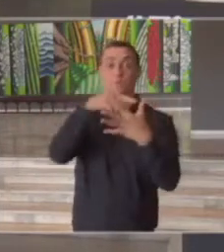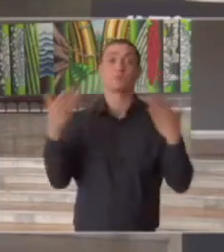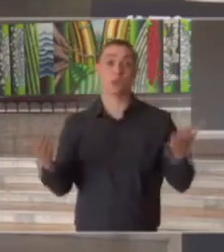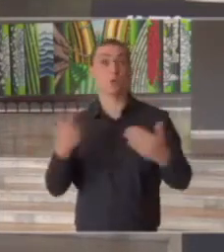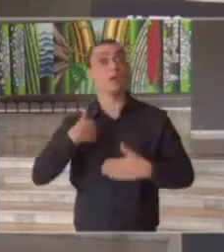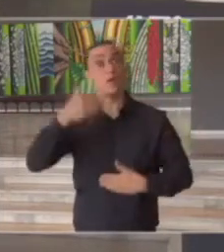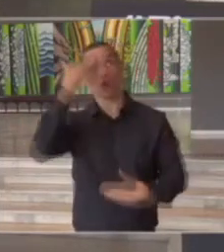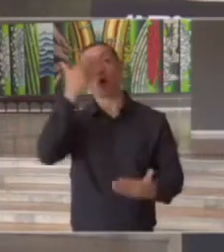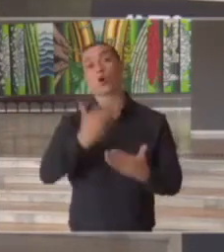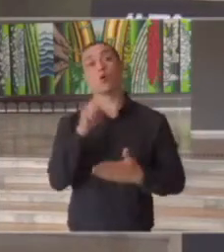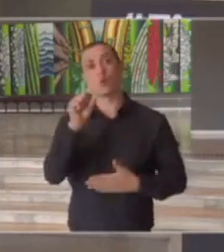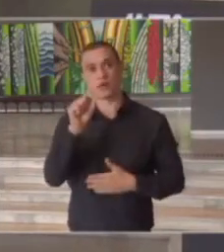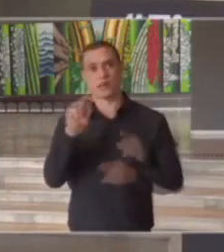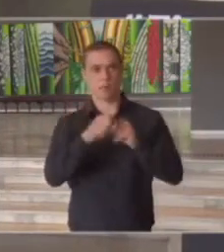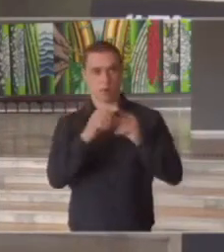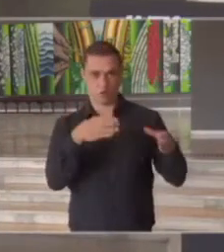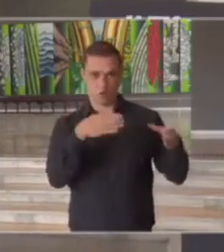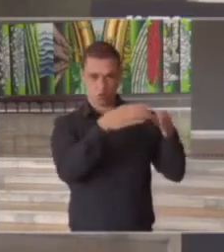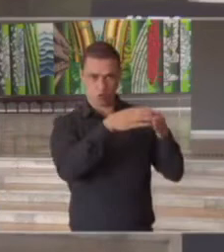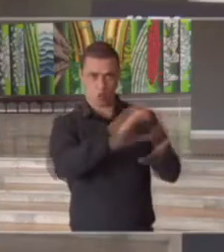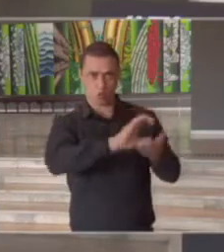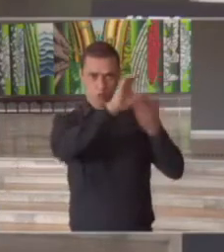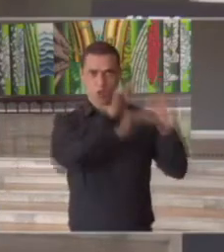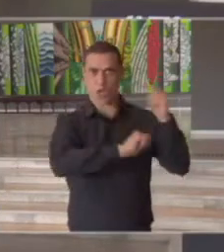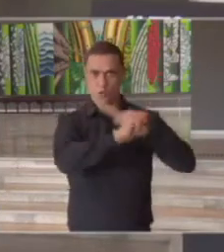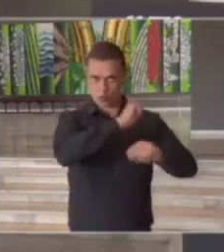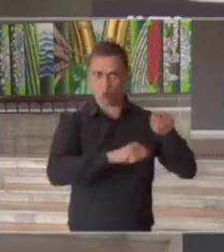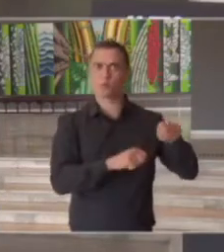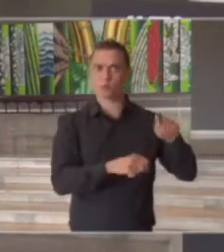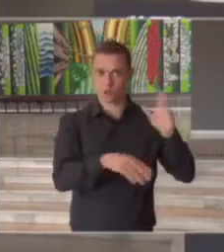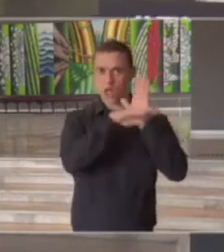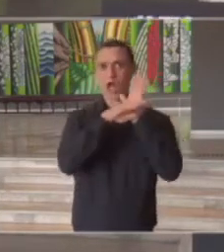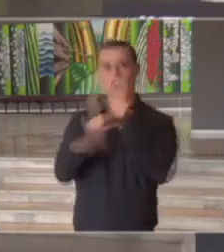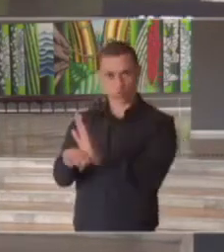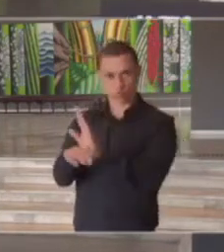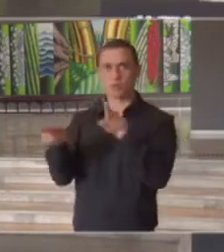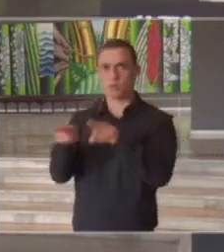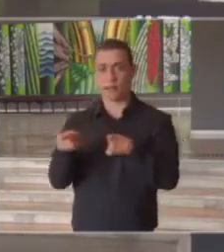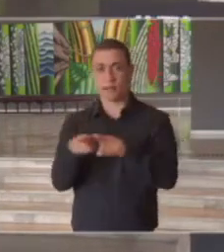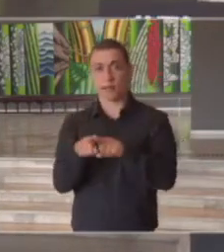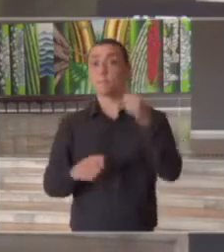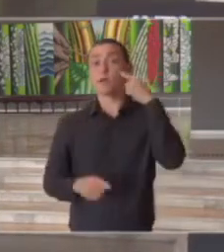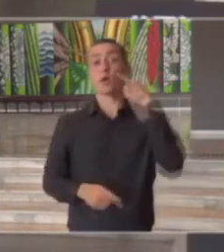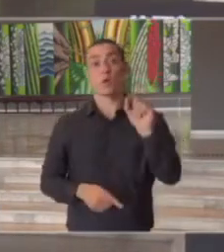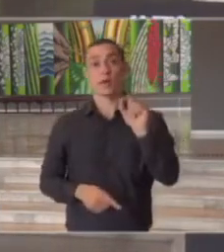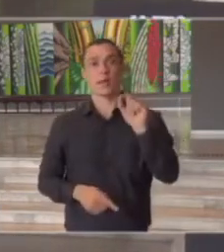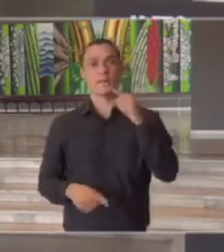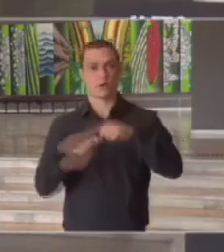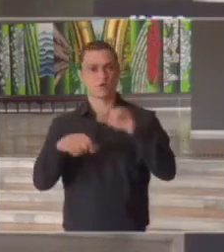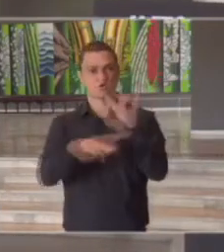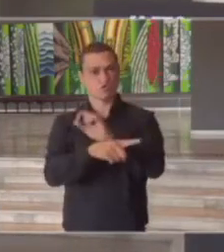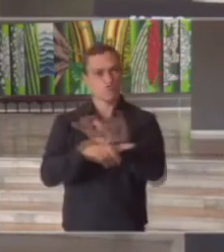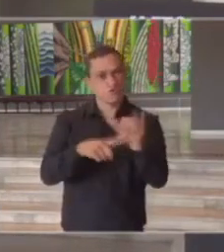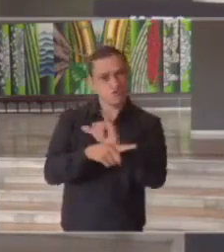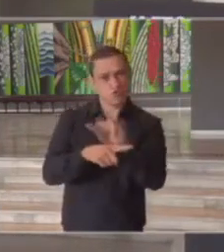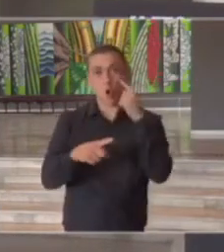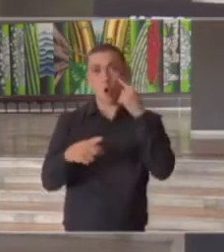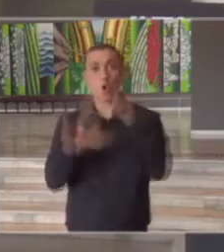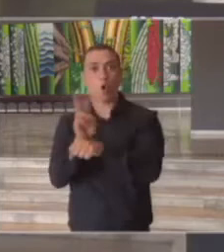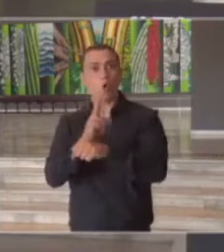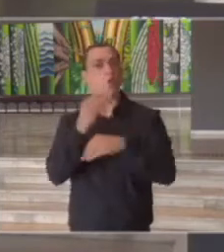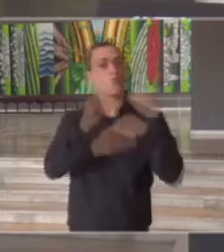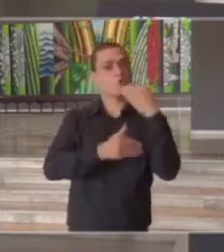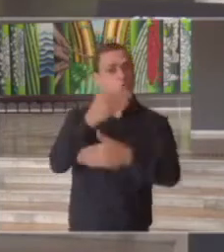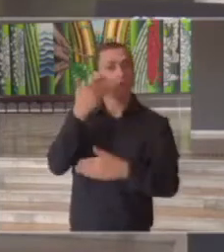eu acredito e o conselho econômico ele contribui nessa direção ao justamente monitorar esse processo